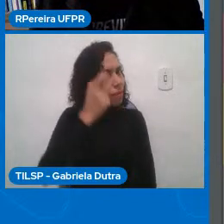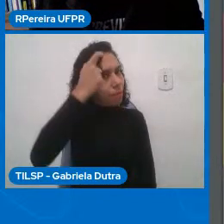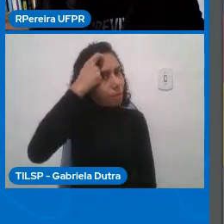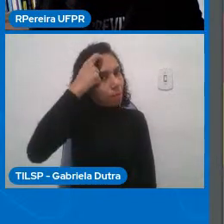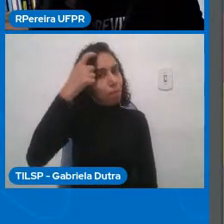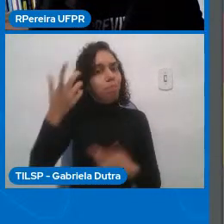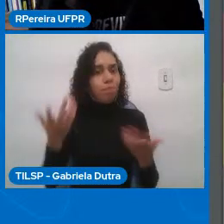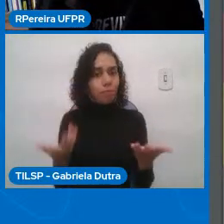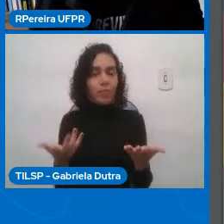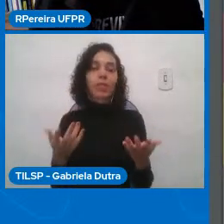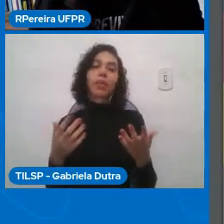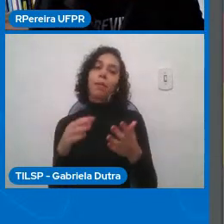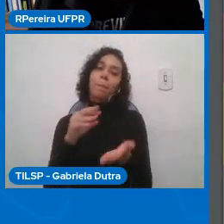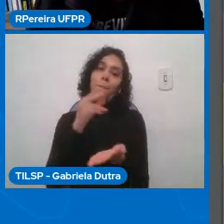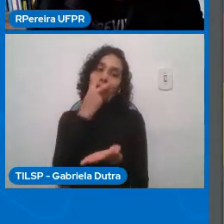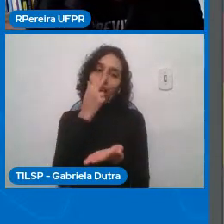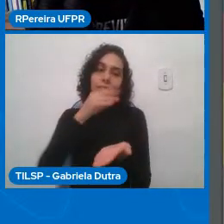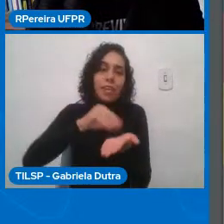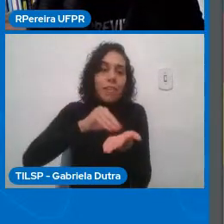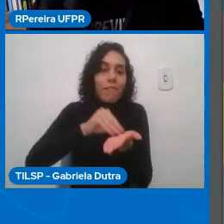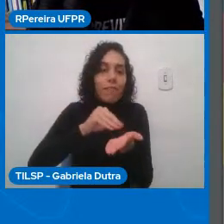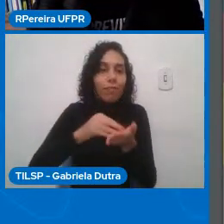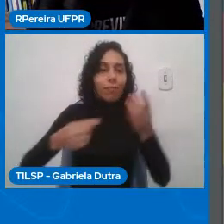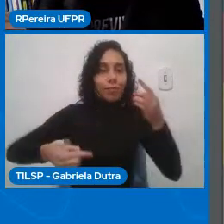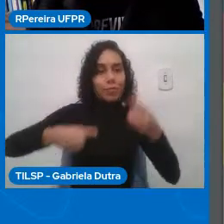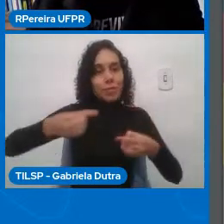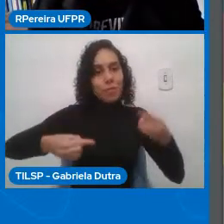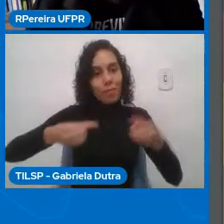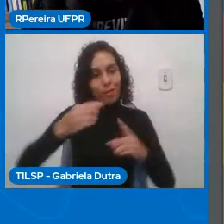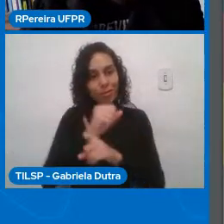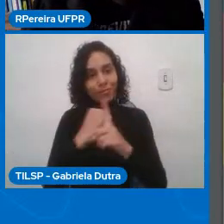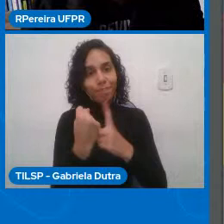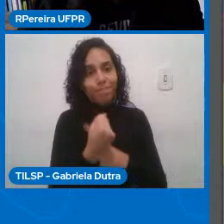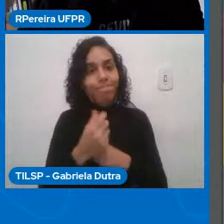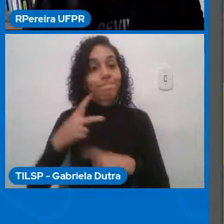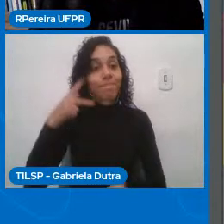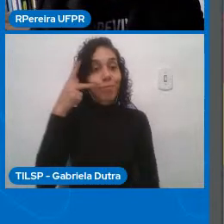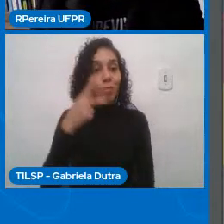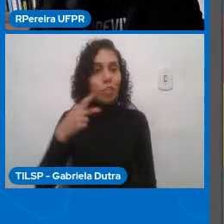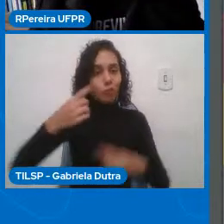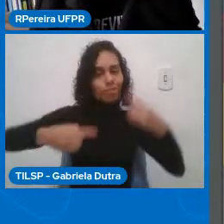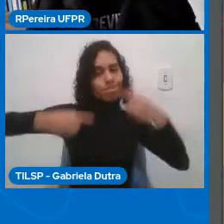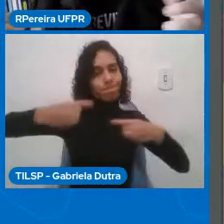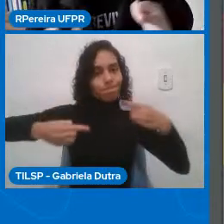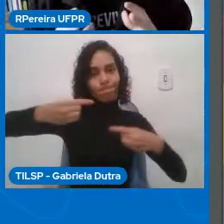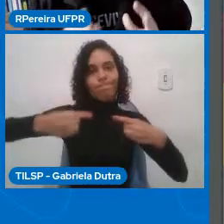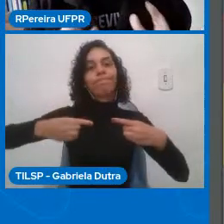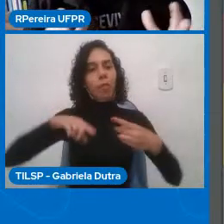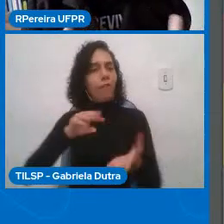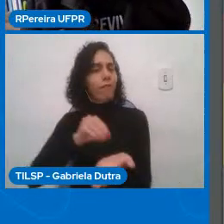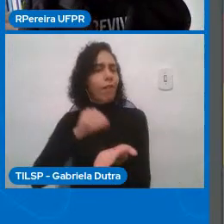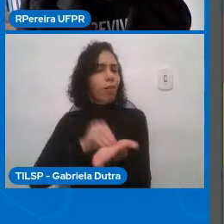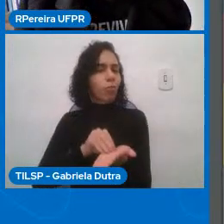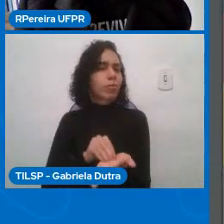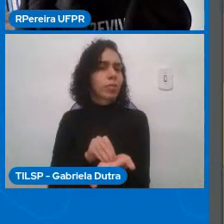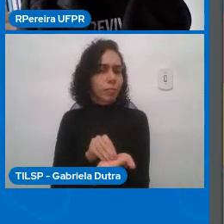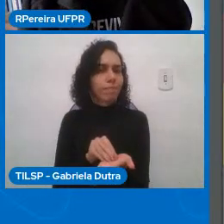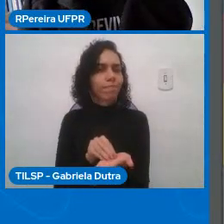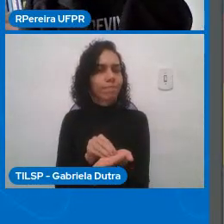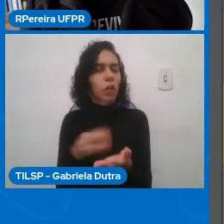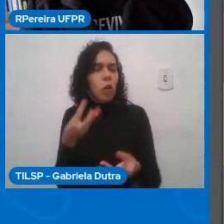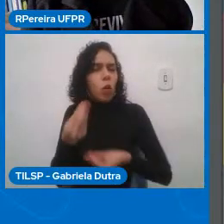político, nos nossos currículos, na forma como nós fazemos educação, na nossa própria